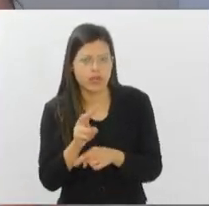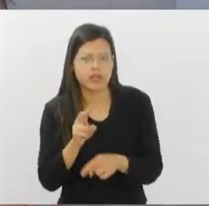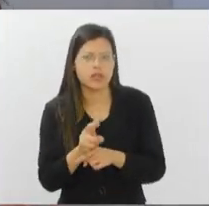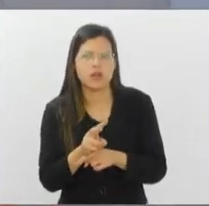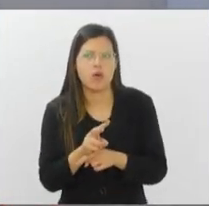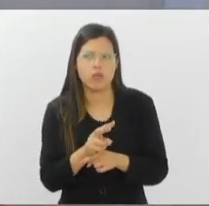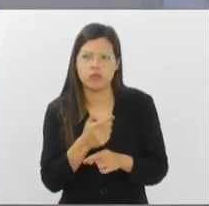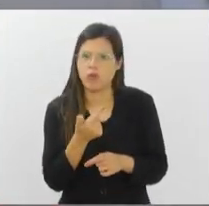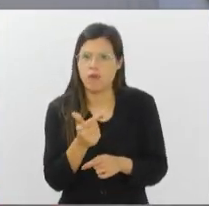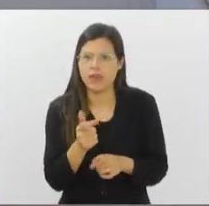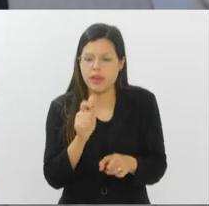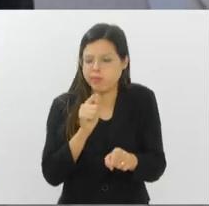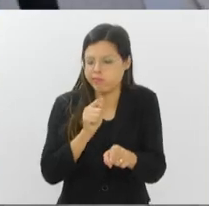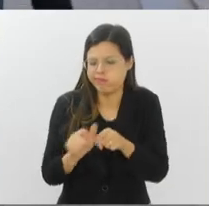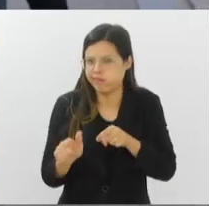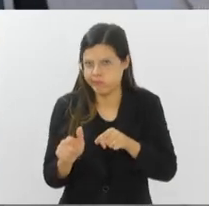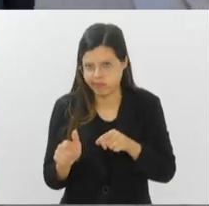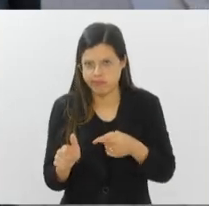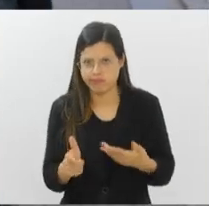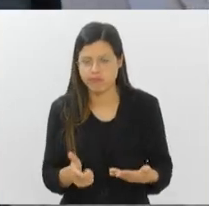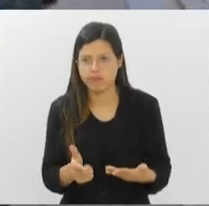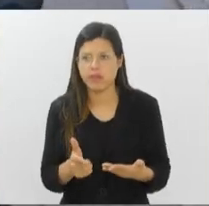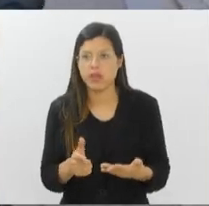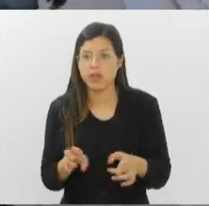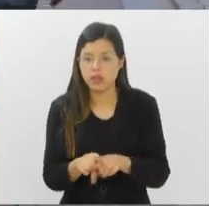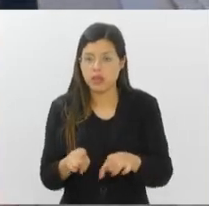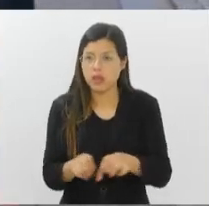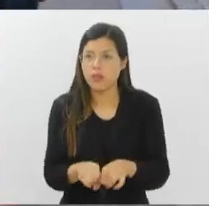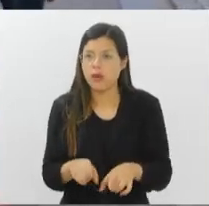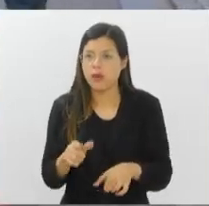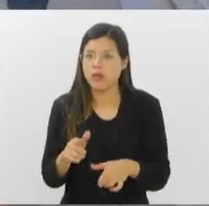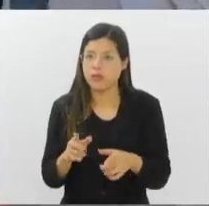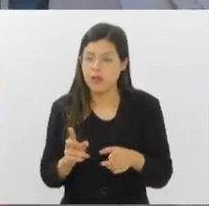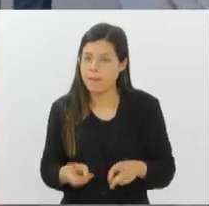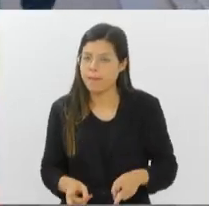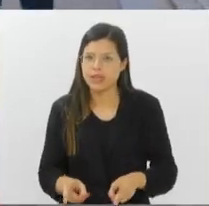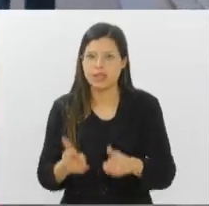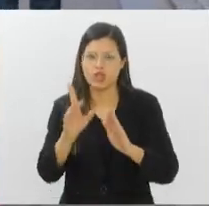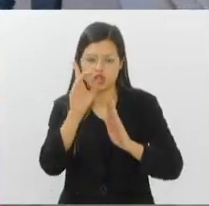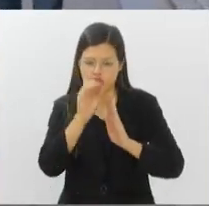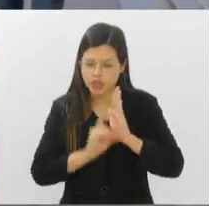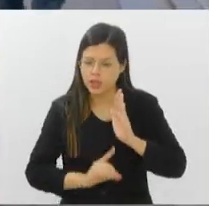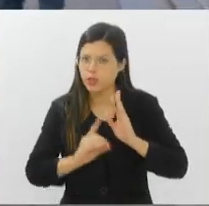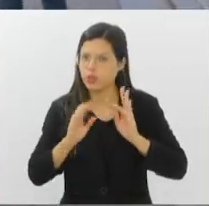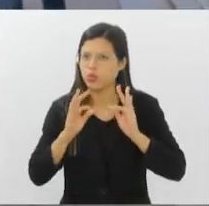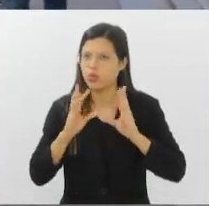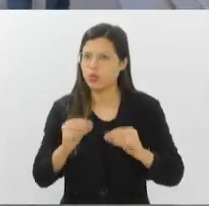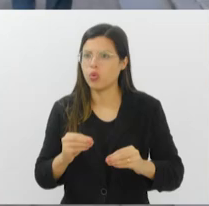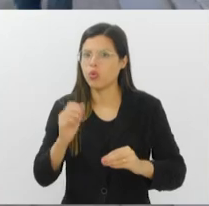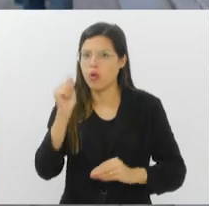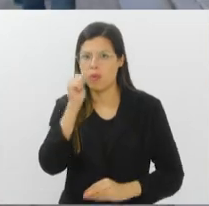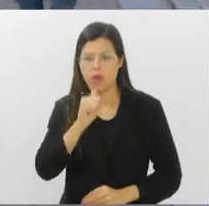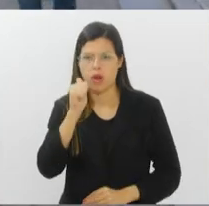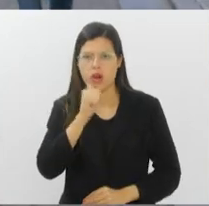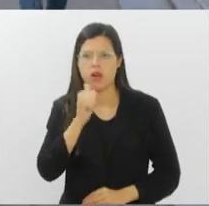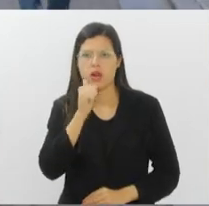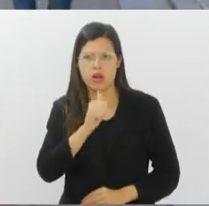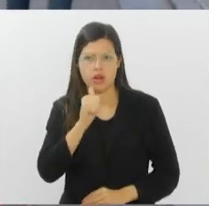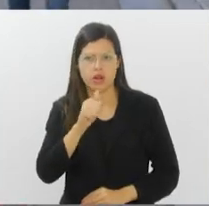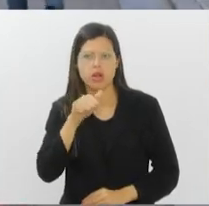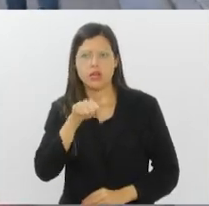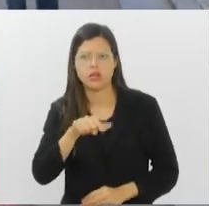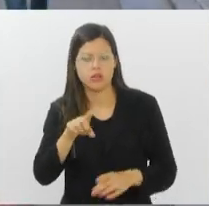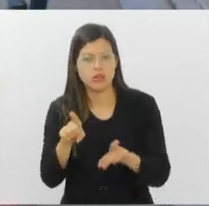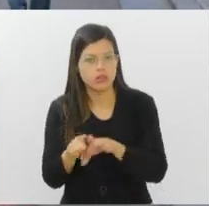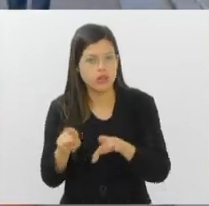discriminatória e também a estabilidade. Ou seja, todos os direitos conferidos às mulheres na licença maternidade serão